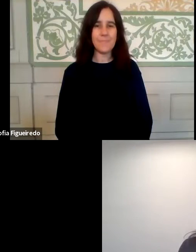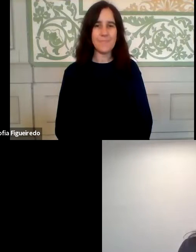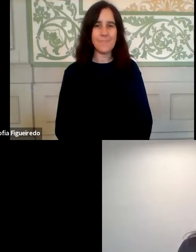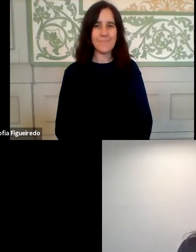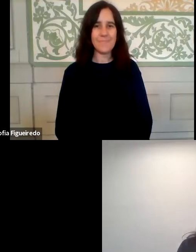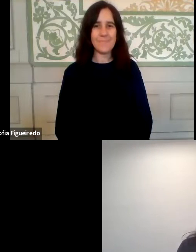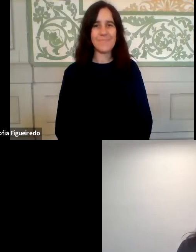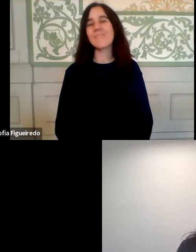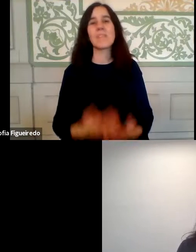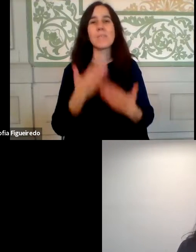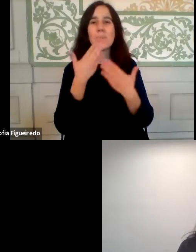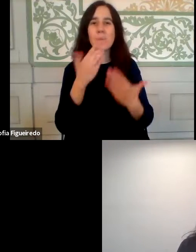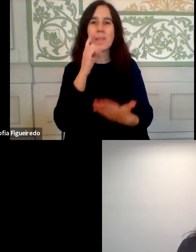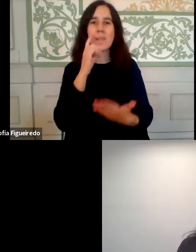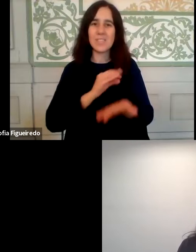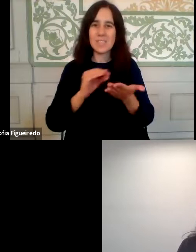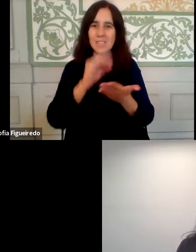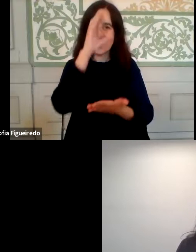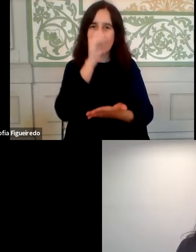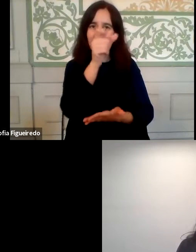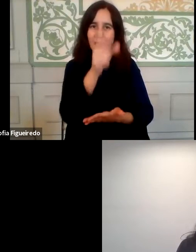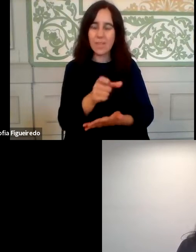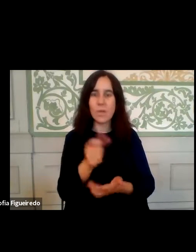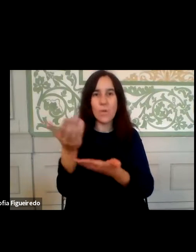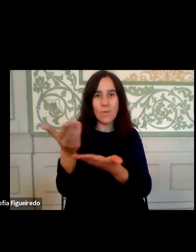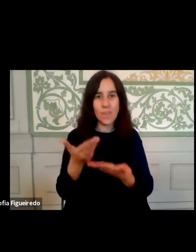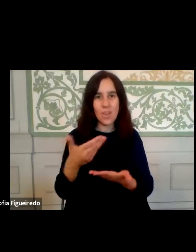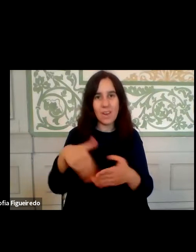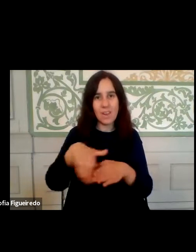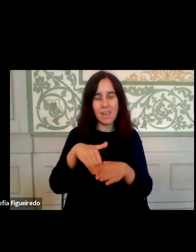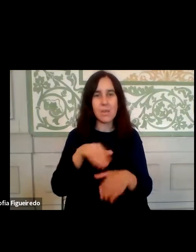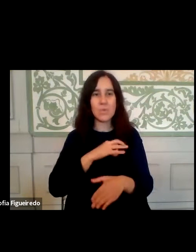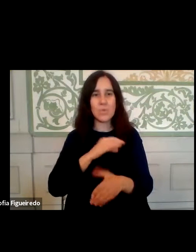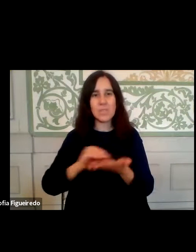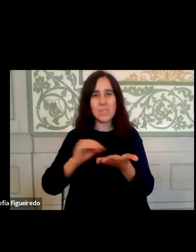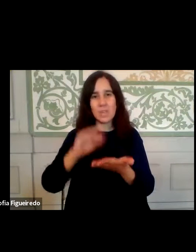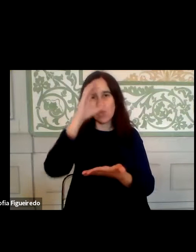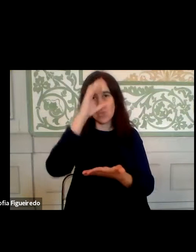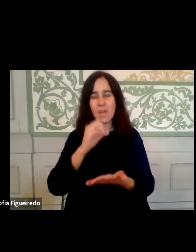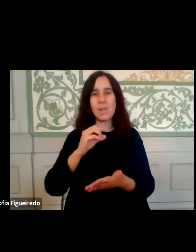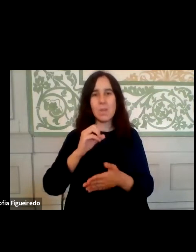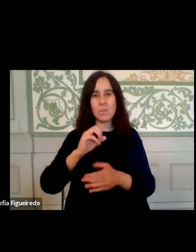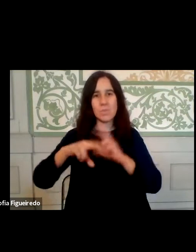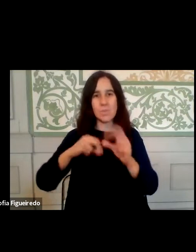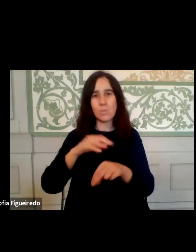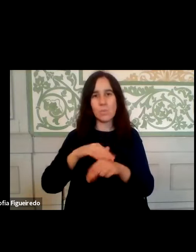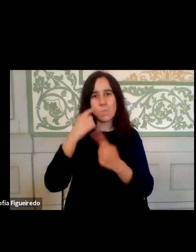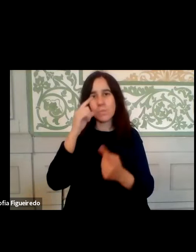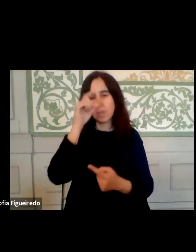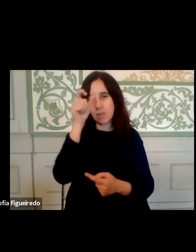Muito obrigada, senhora secretária de Estado. Convido agora a intervir o senhor secretário de Estado da Administração Pública, doutor José Couto.